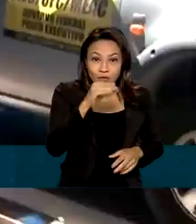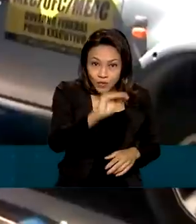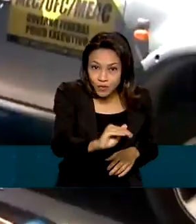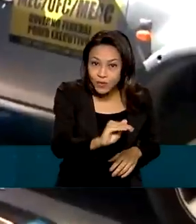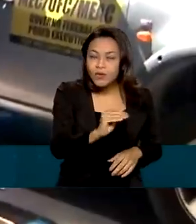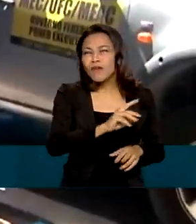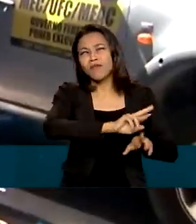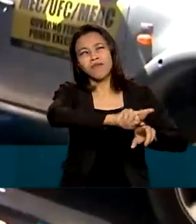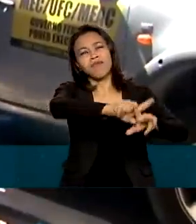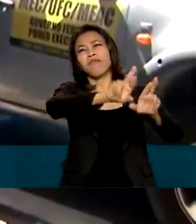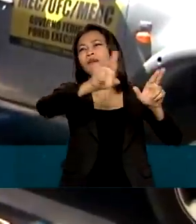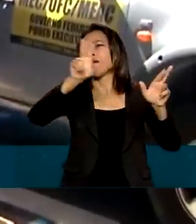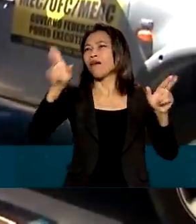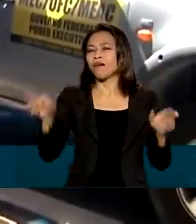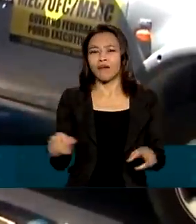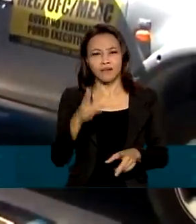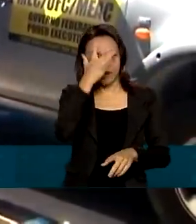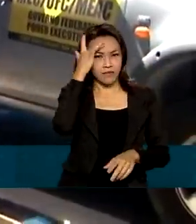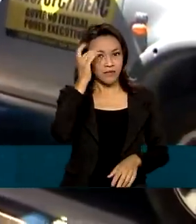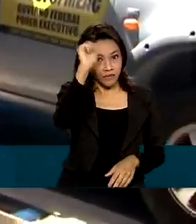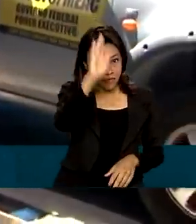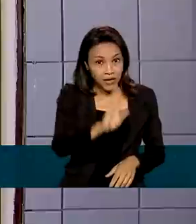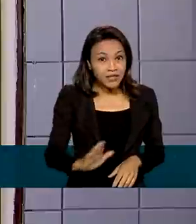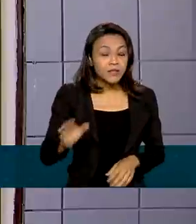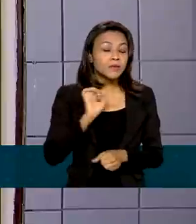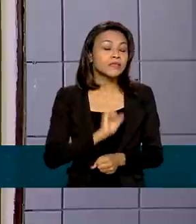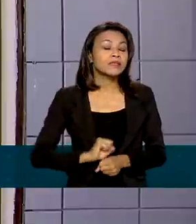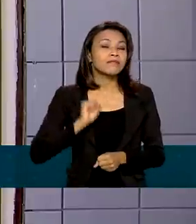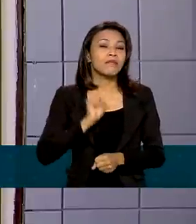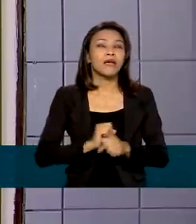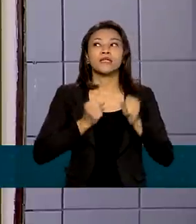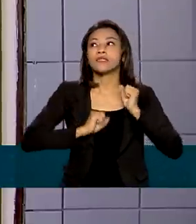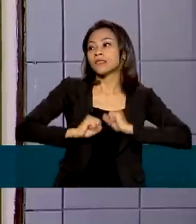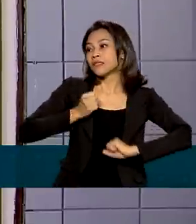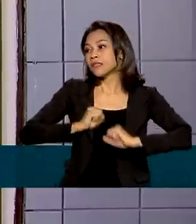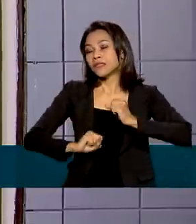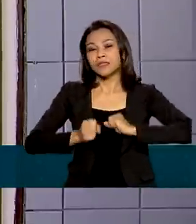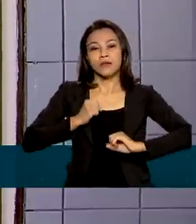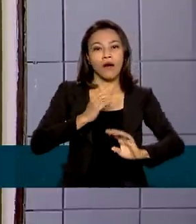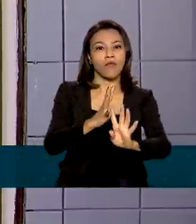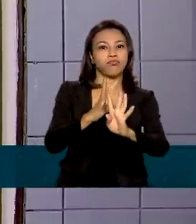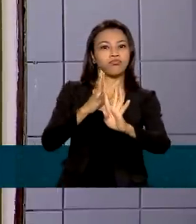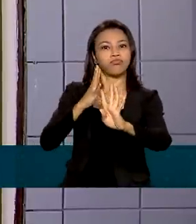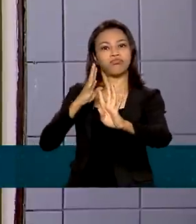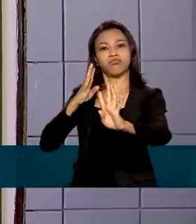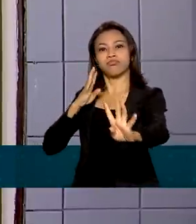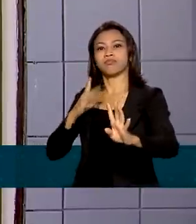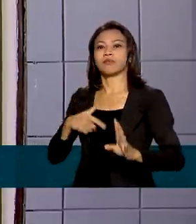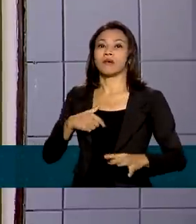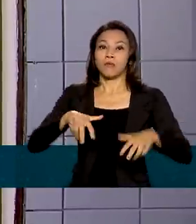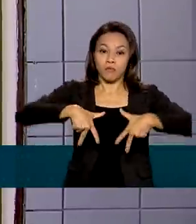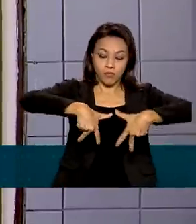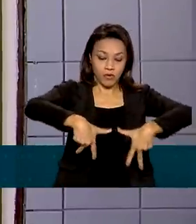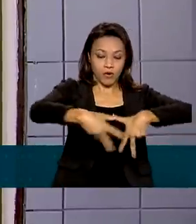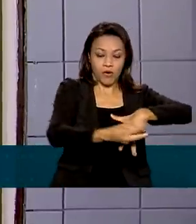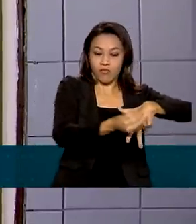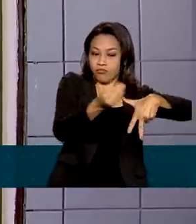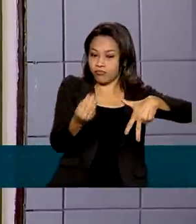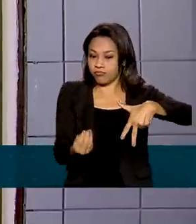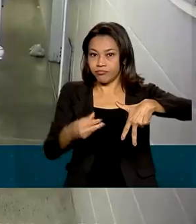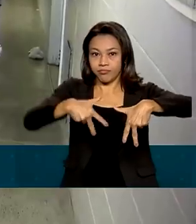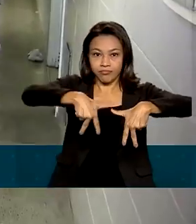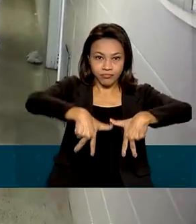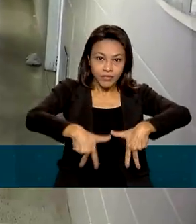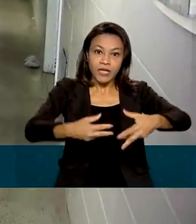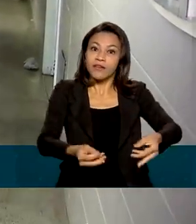milhares de pessoas no Brasil aguardam com ansiedade na lista de espera por um órgão que vai trazer de